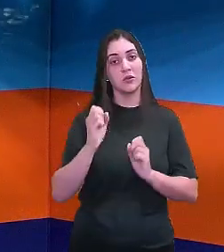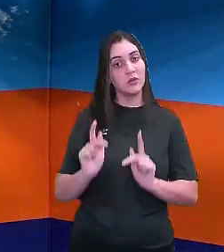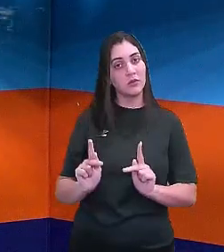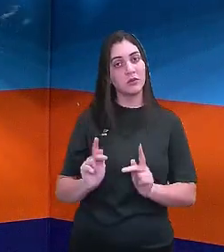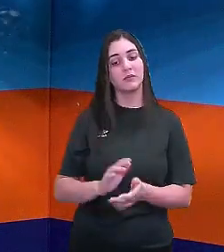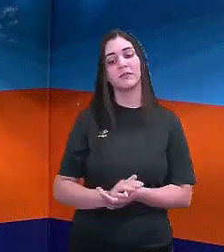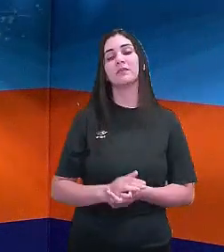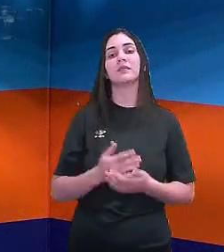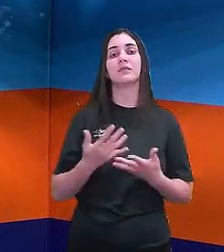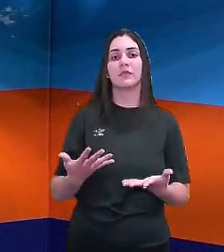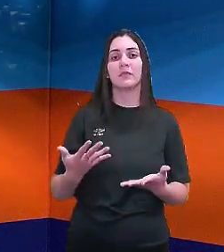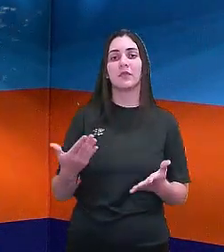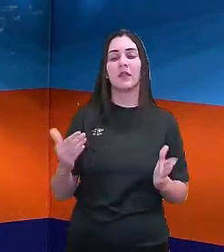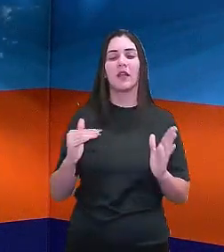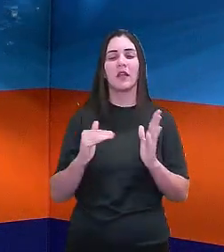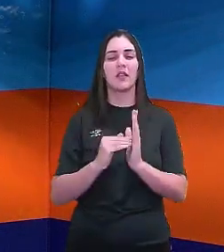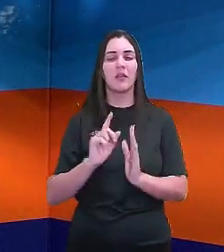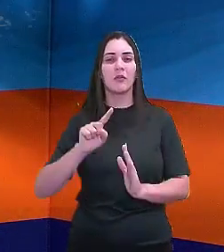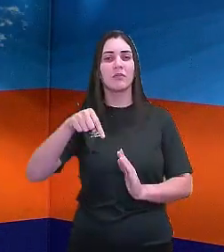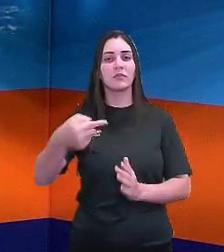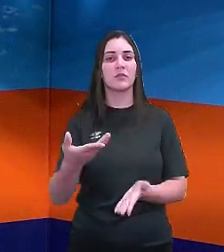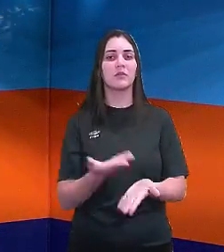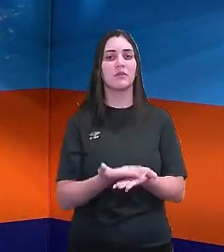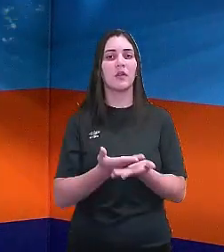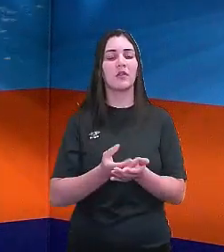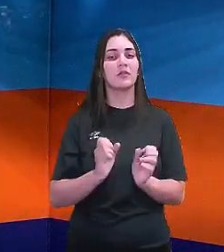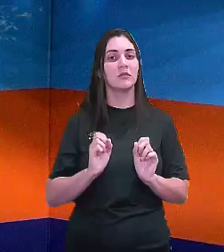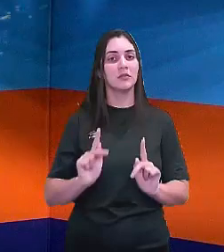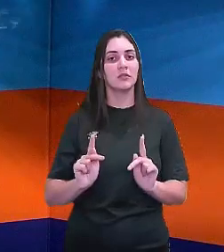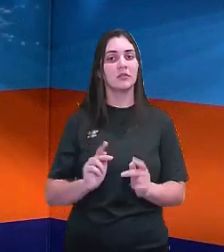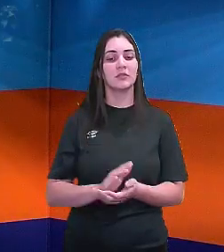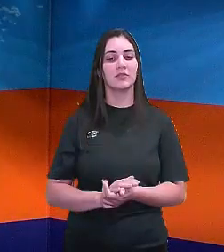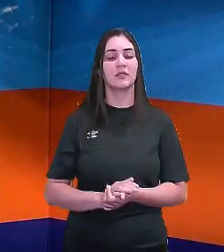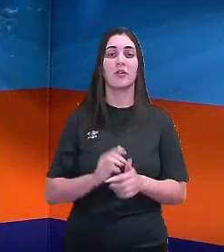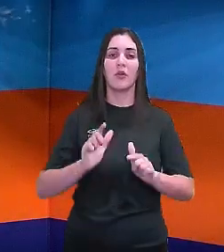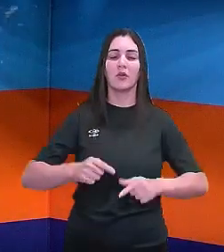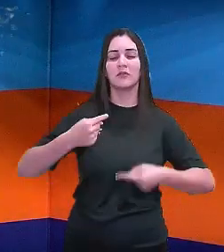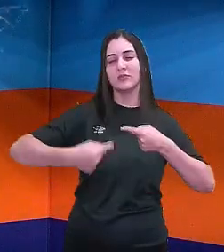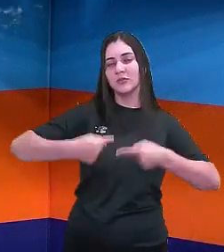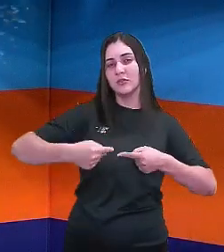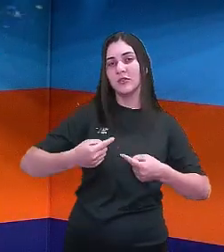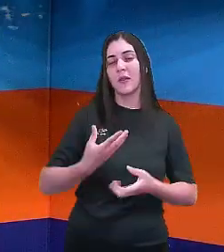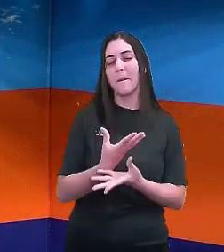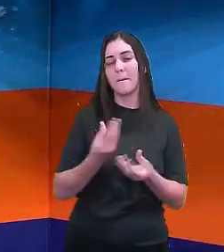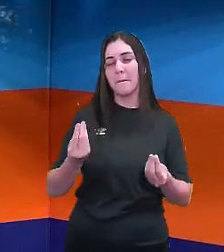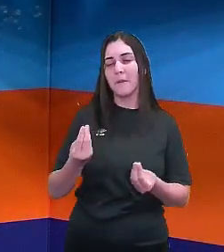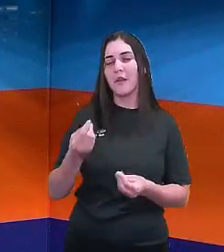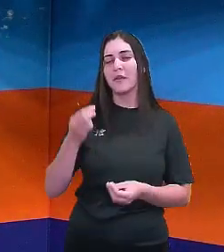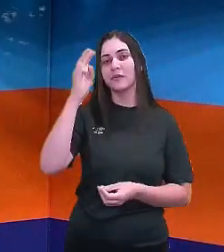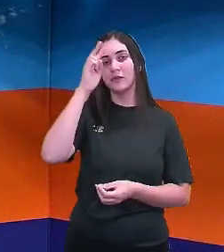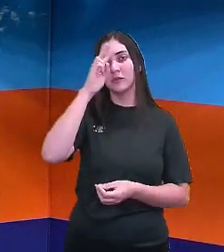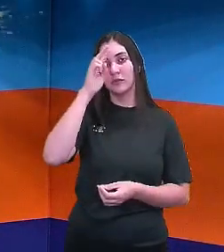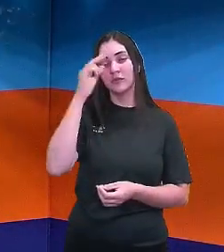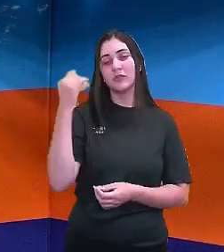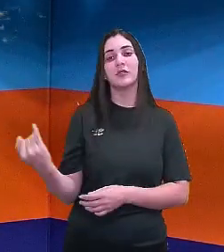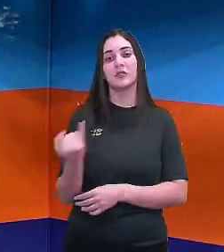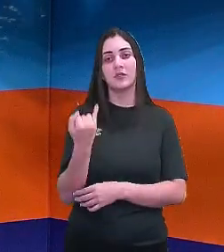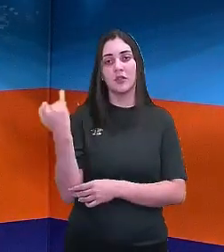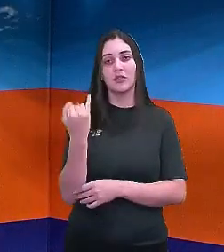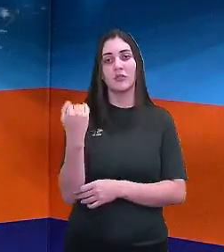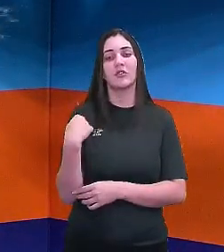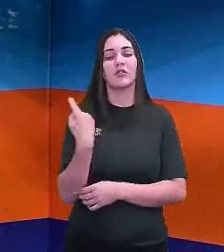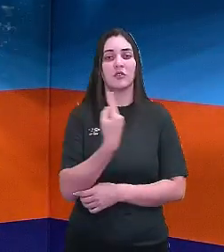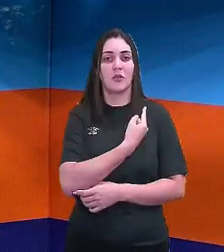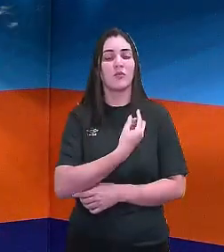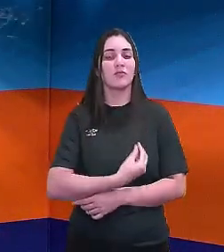Então, até uma próxima aula, tá, pessoal? Onde a gente vai discutir mais sobre a história e a importância disso para